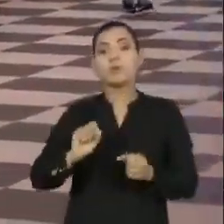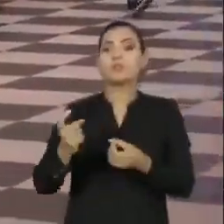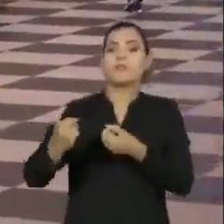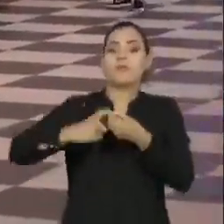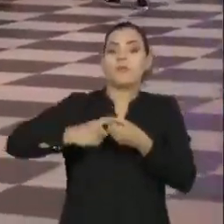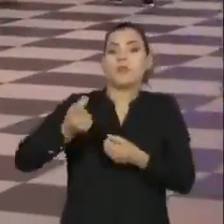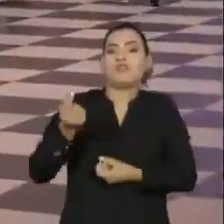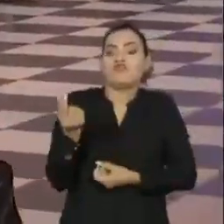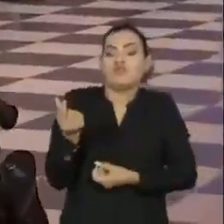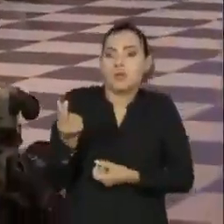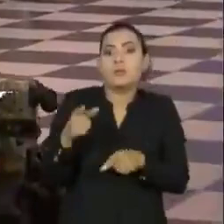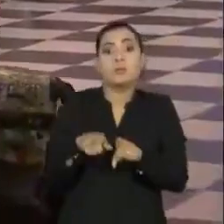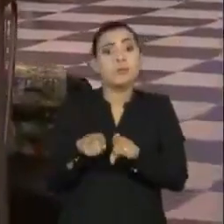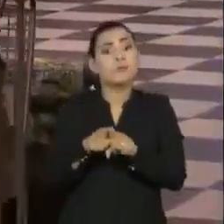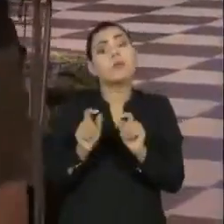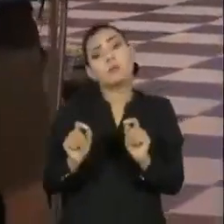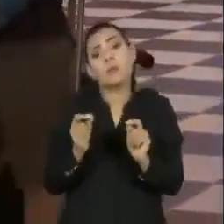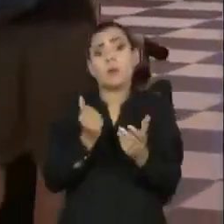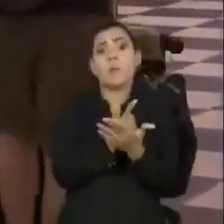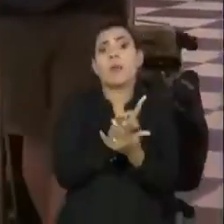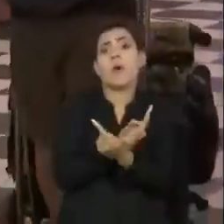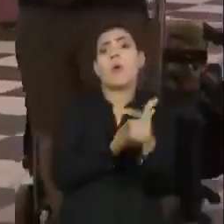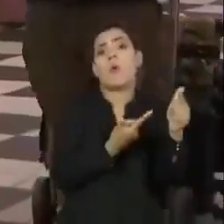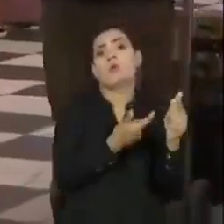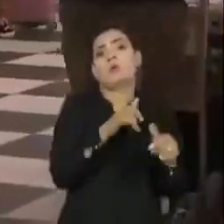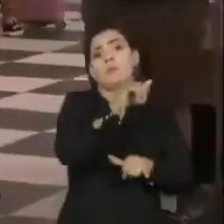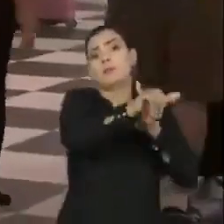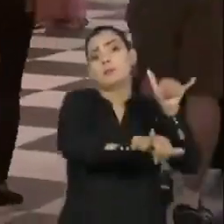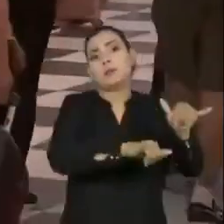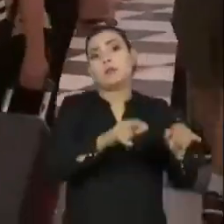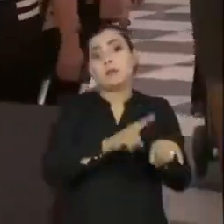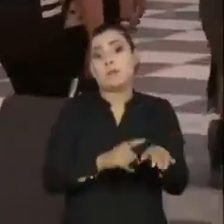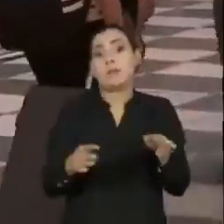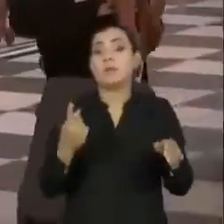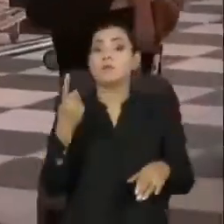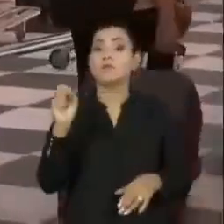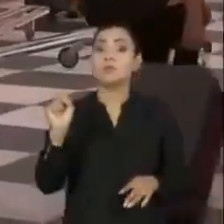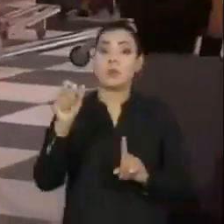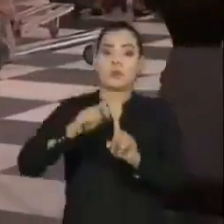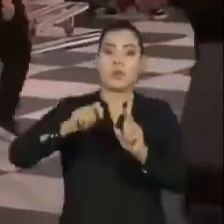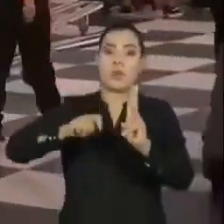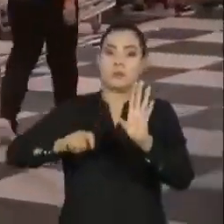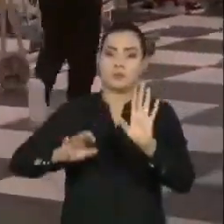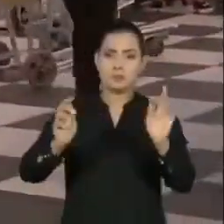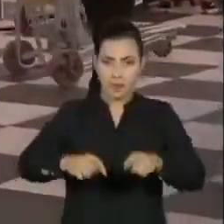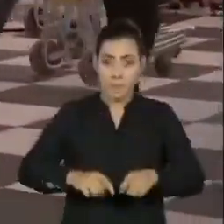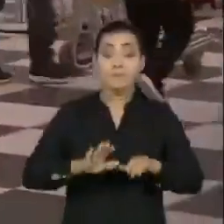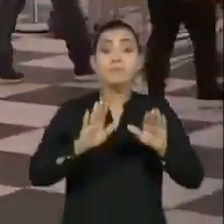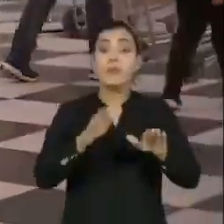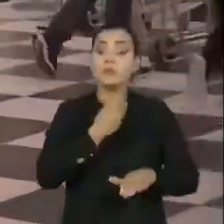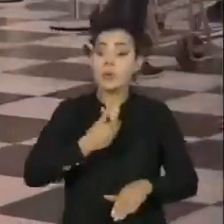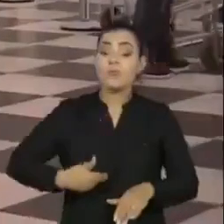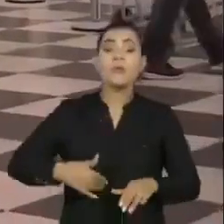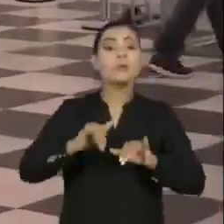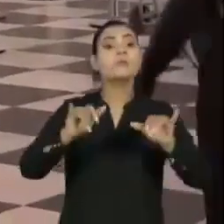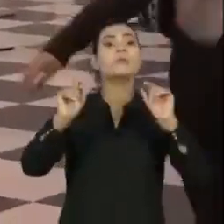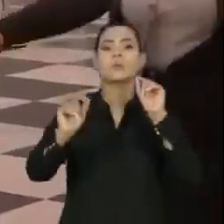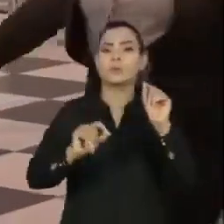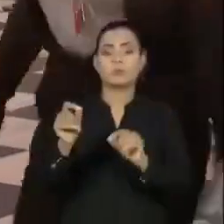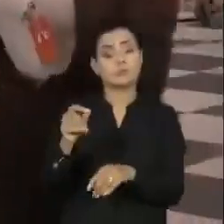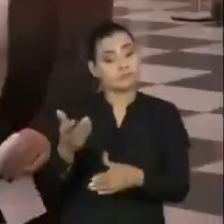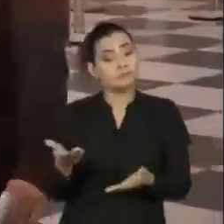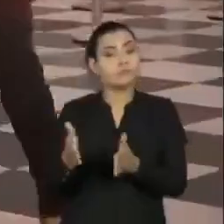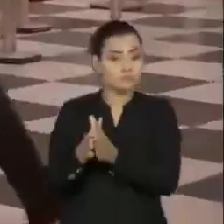em crédito para ser utilizado na compra de outra passagem, isso no período de 18 meses. Segundo o governo, é uma forma para que o